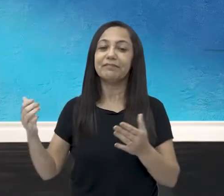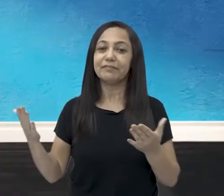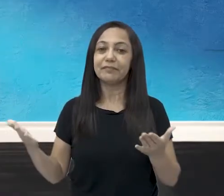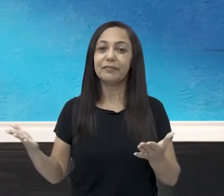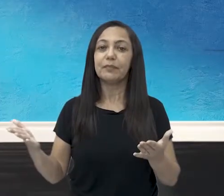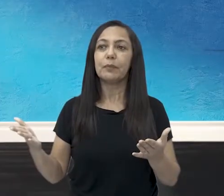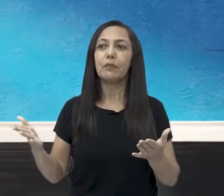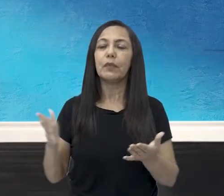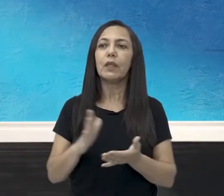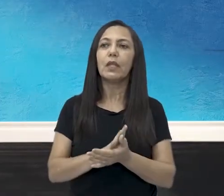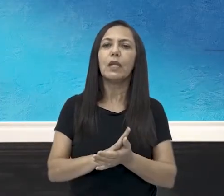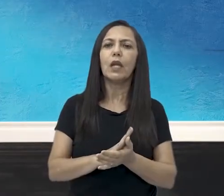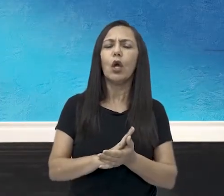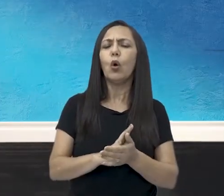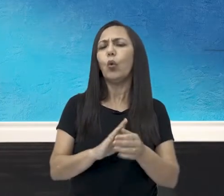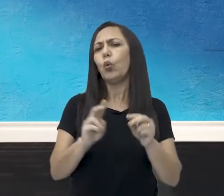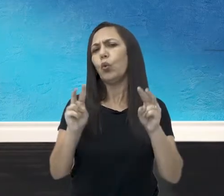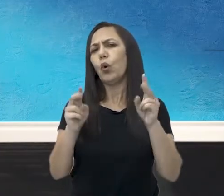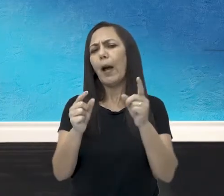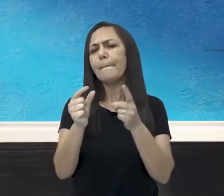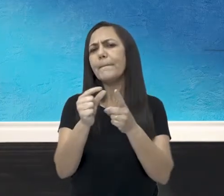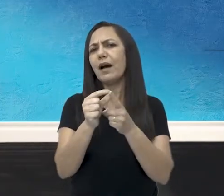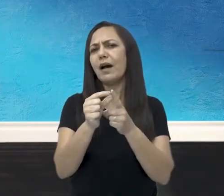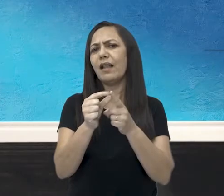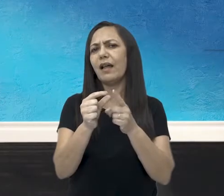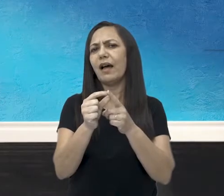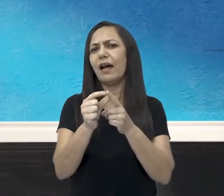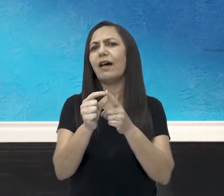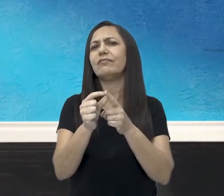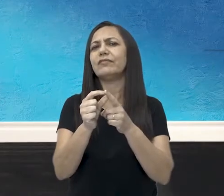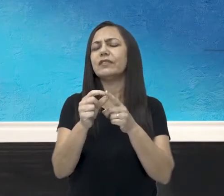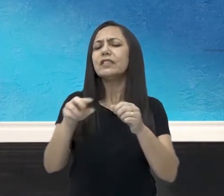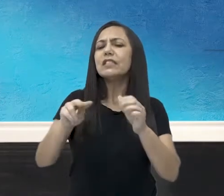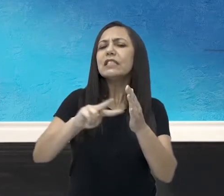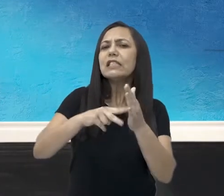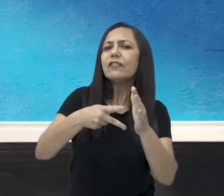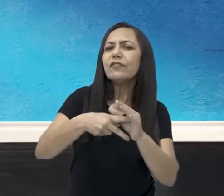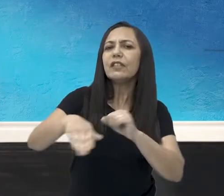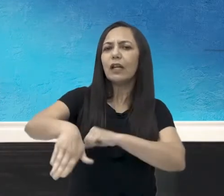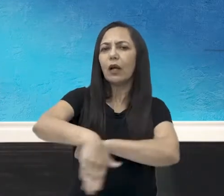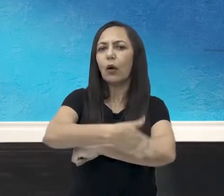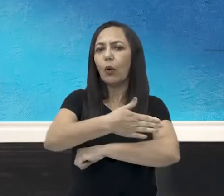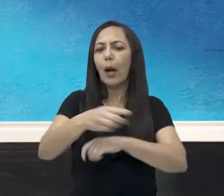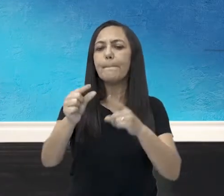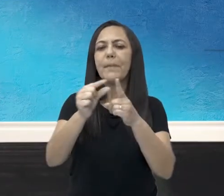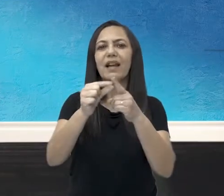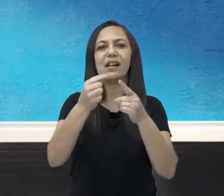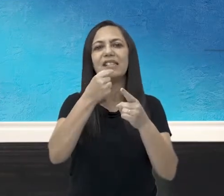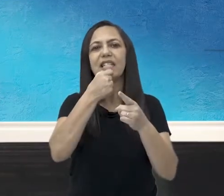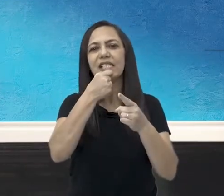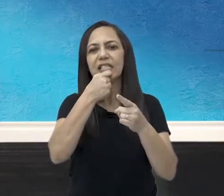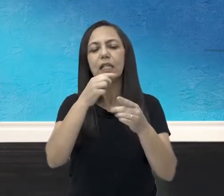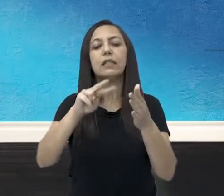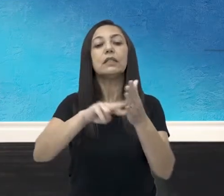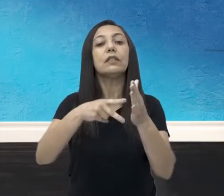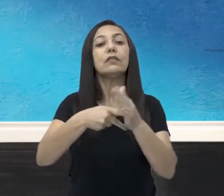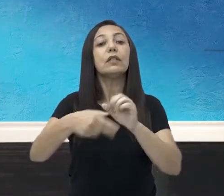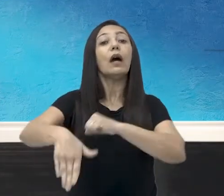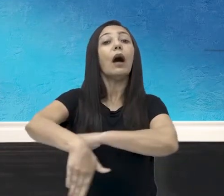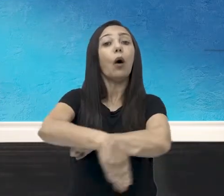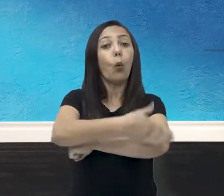O termo street significa rua, em português, mas